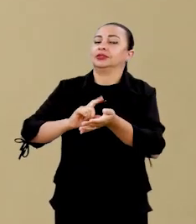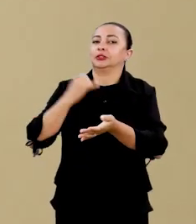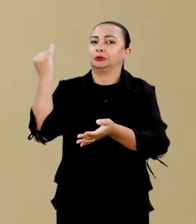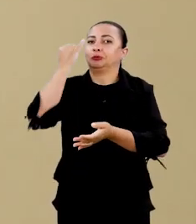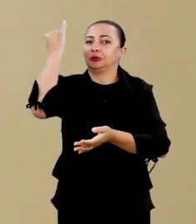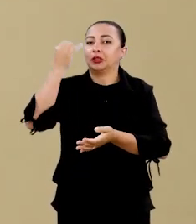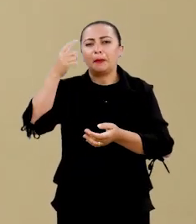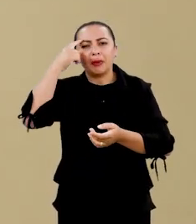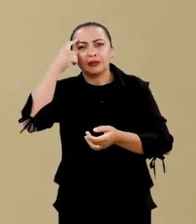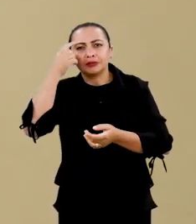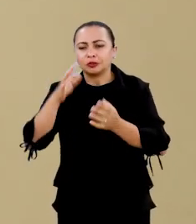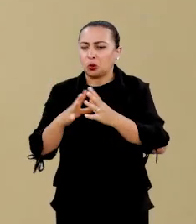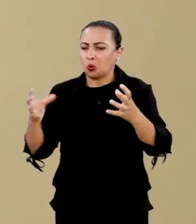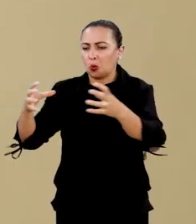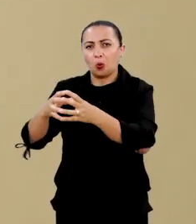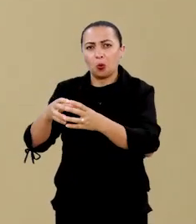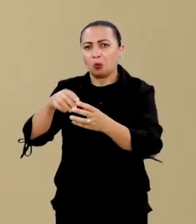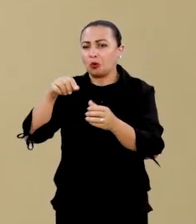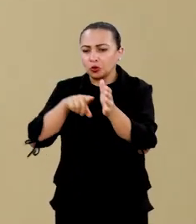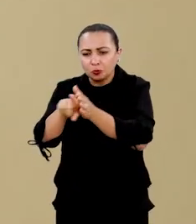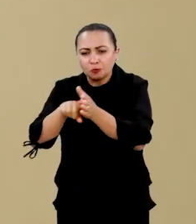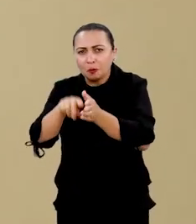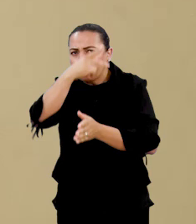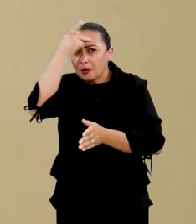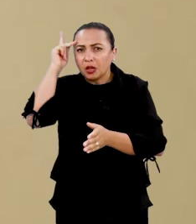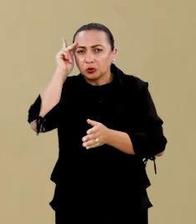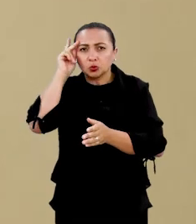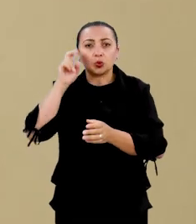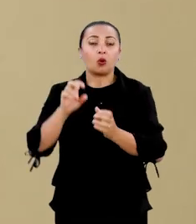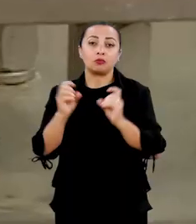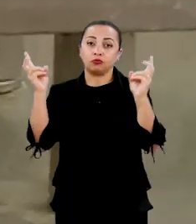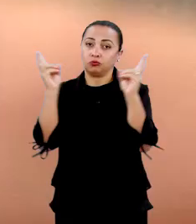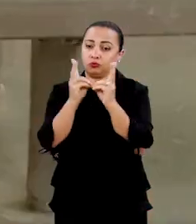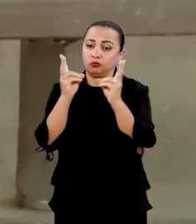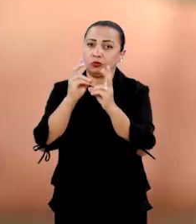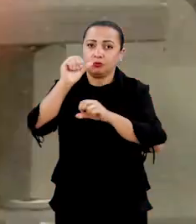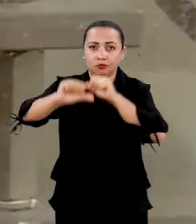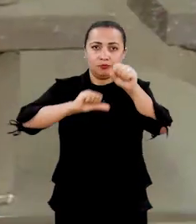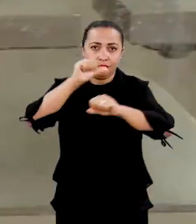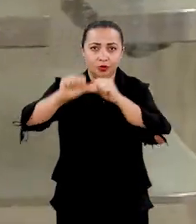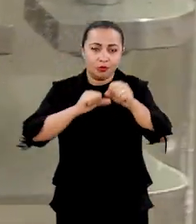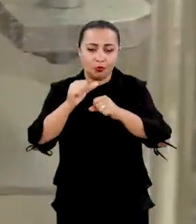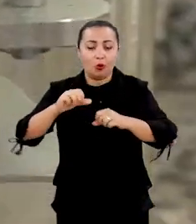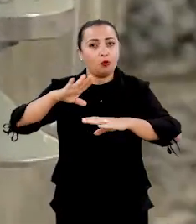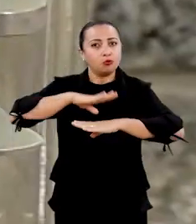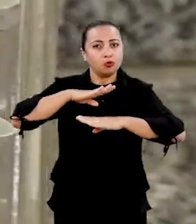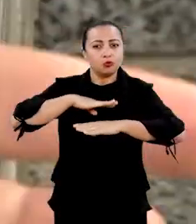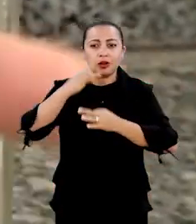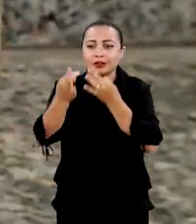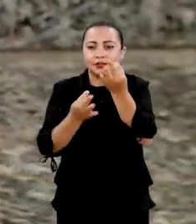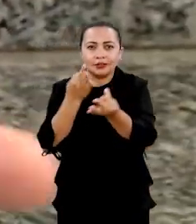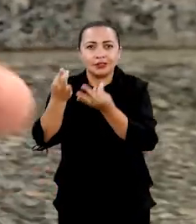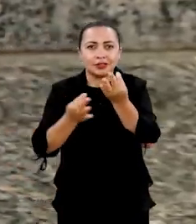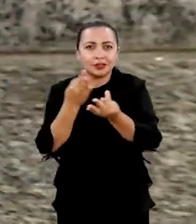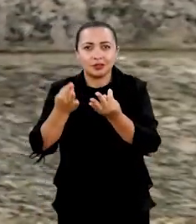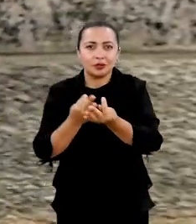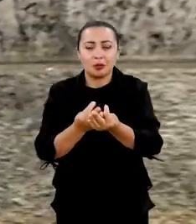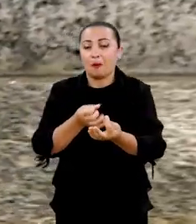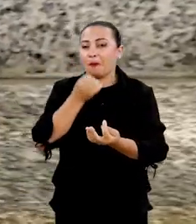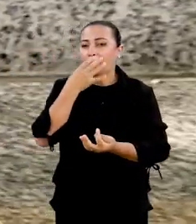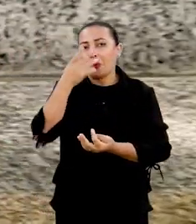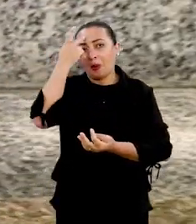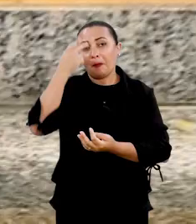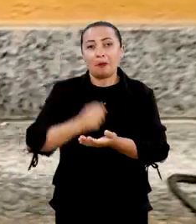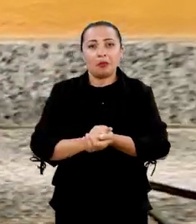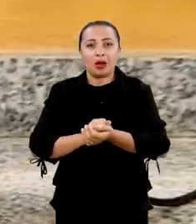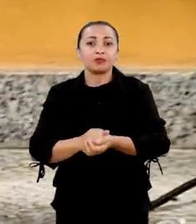um grupo de cientistas da Universidade Federal do Rio Grande do Norte desenvolveu uma forma de tratamento alternativa para